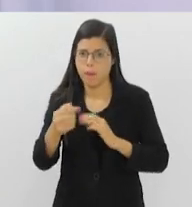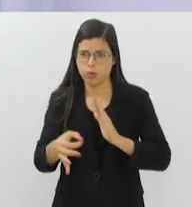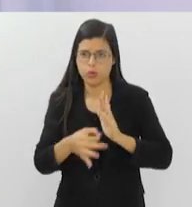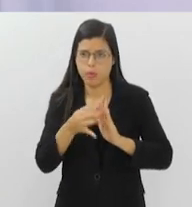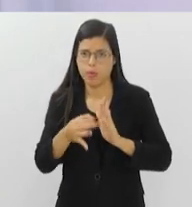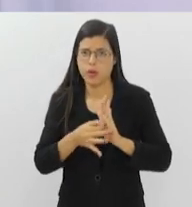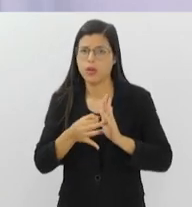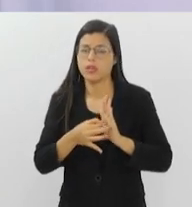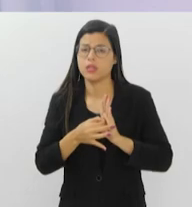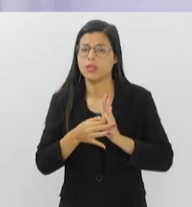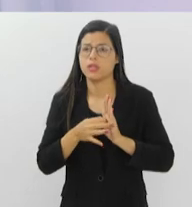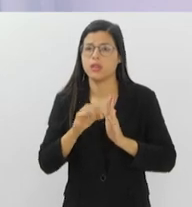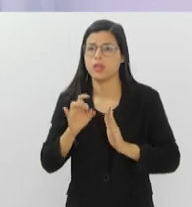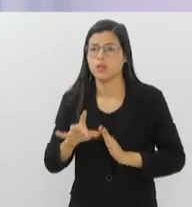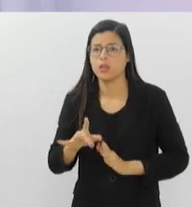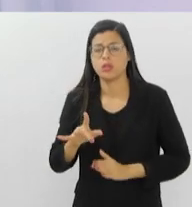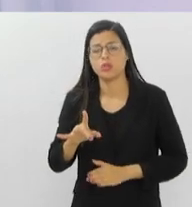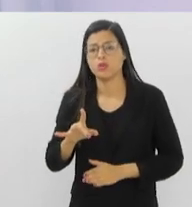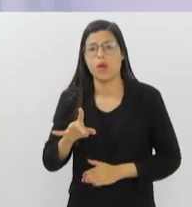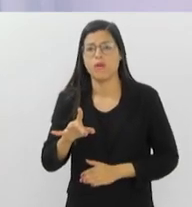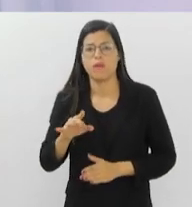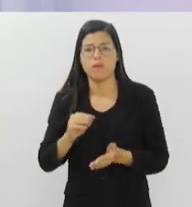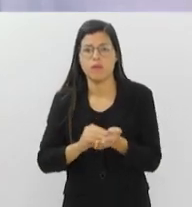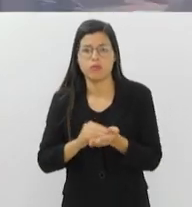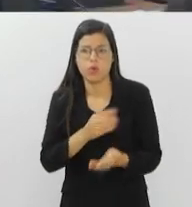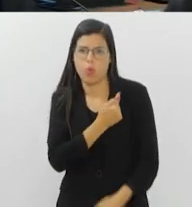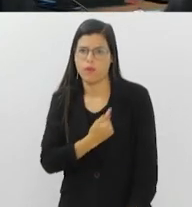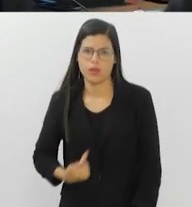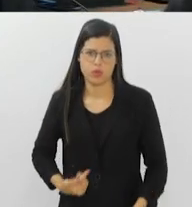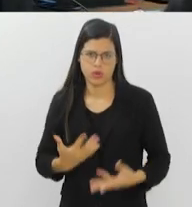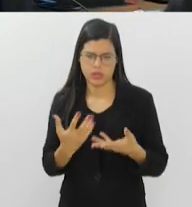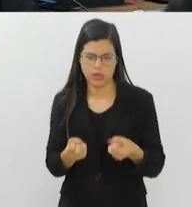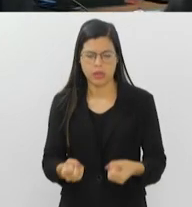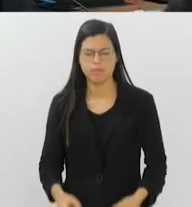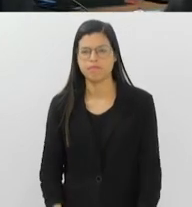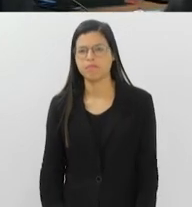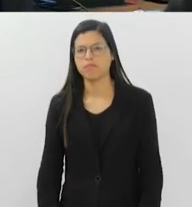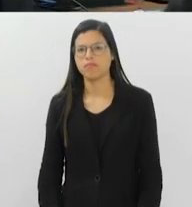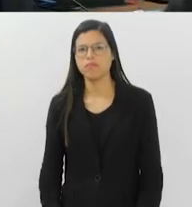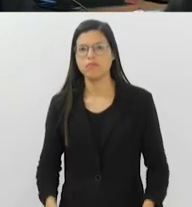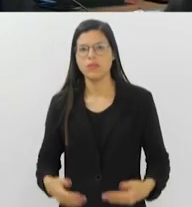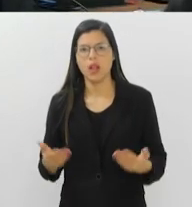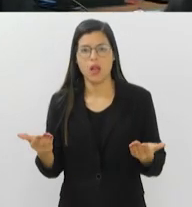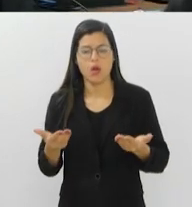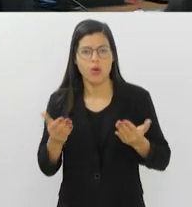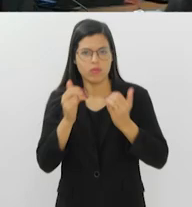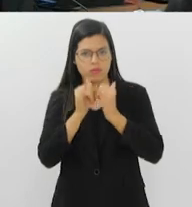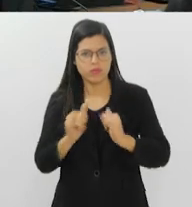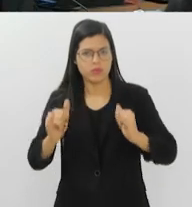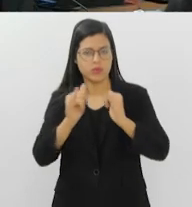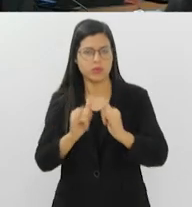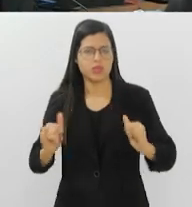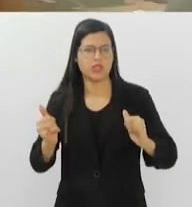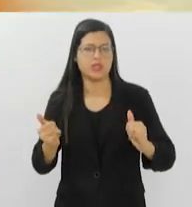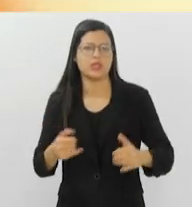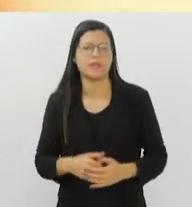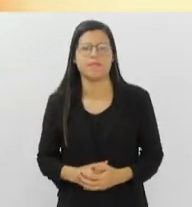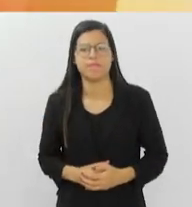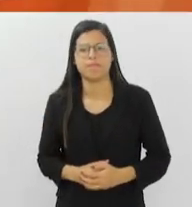passo final, que é a decisão do próprio governador. E vamos agora ao nosso giro de notícias de hoje.